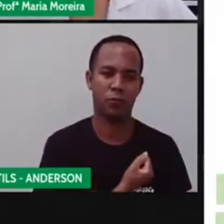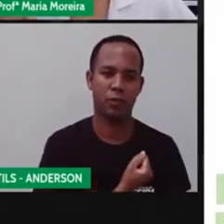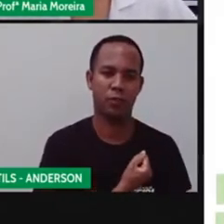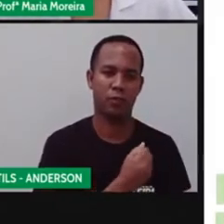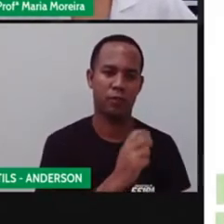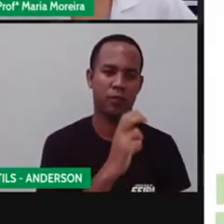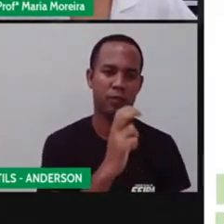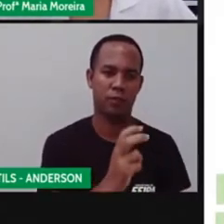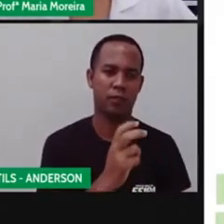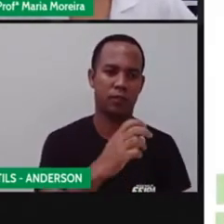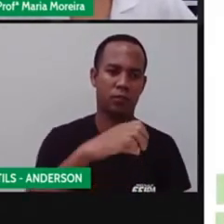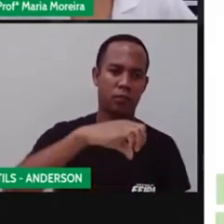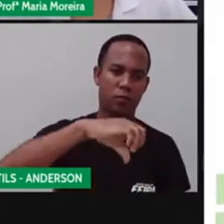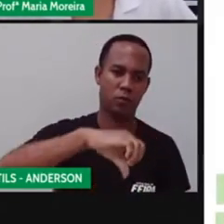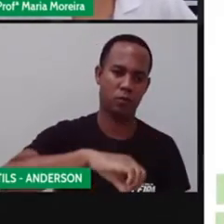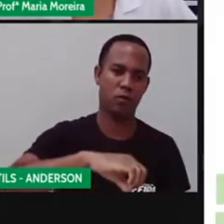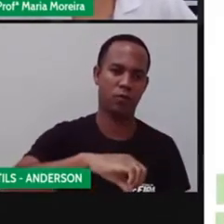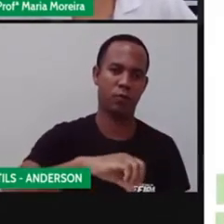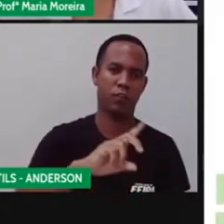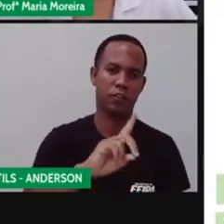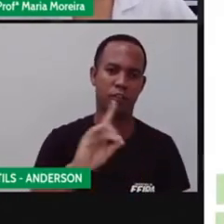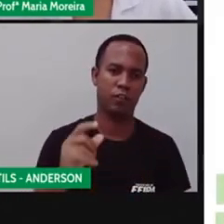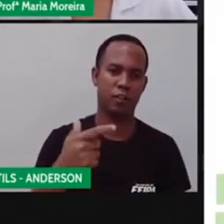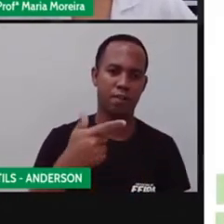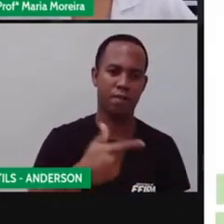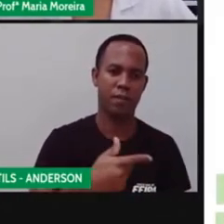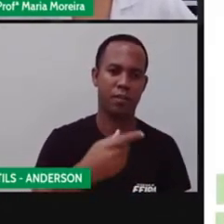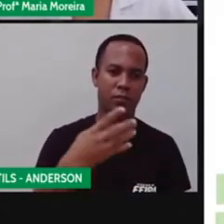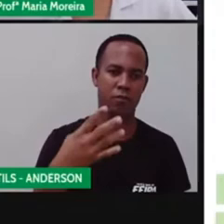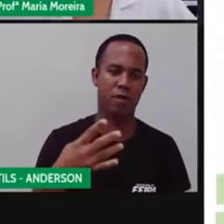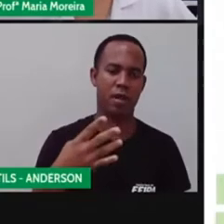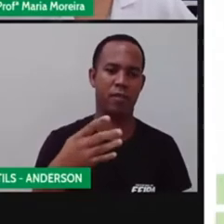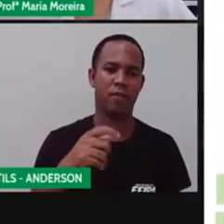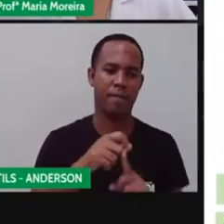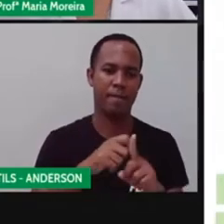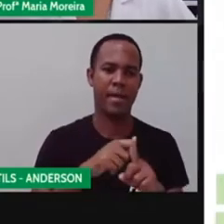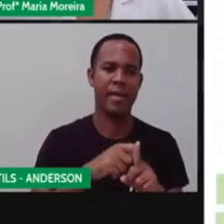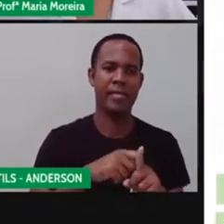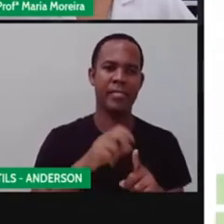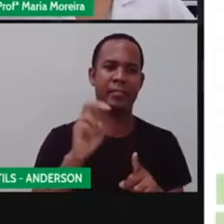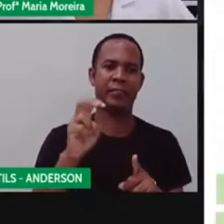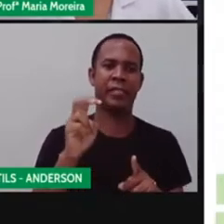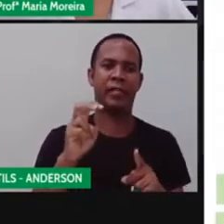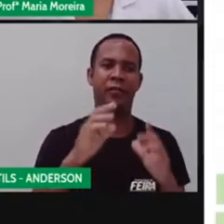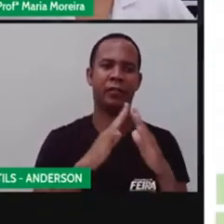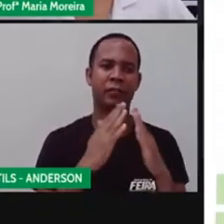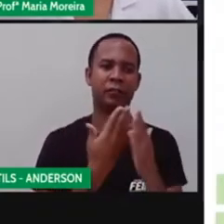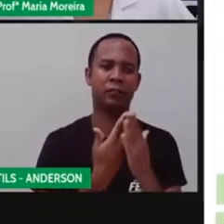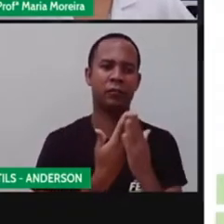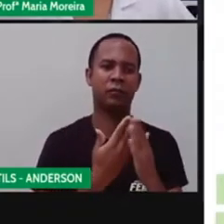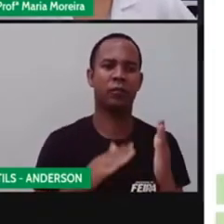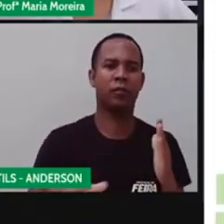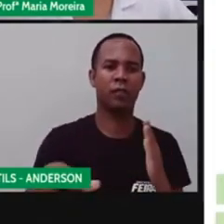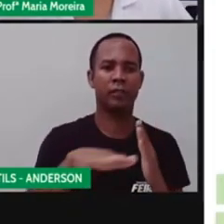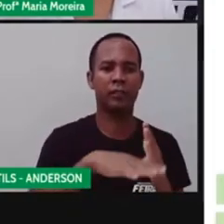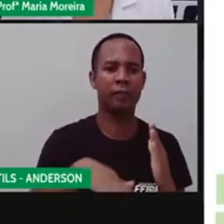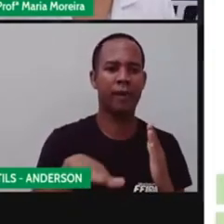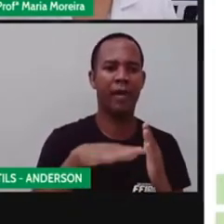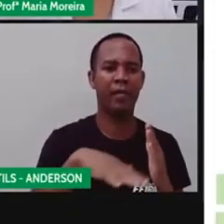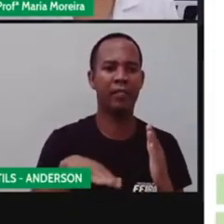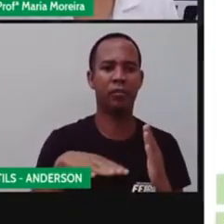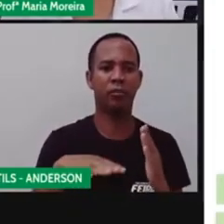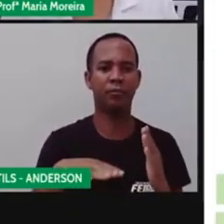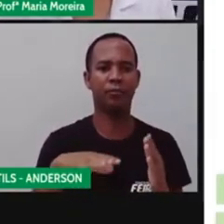hoje, dia 24 do mês, 5, né? De 2021, a nossa área de conhecimento interdisciplinar,